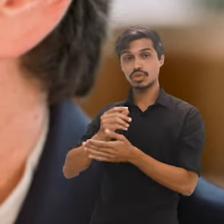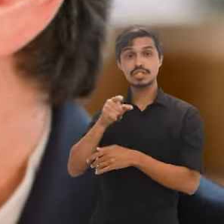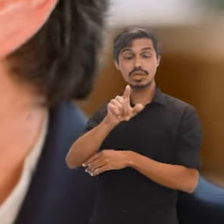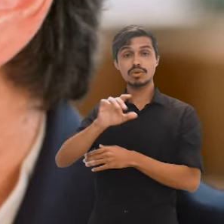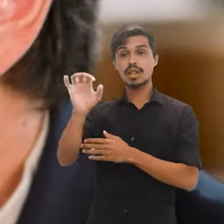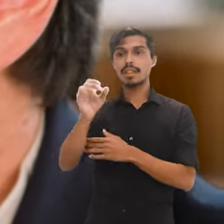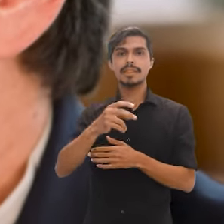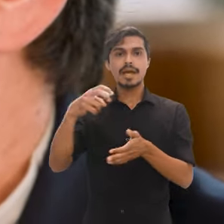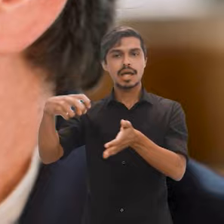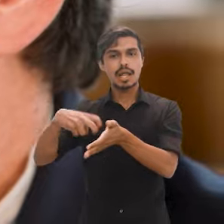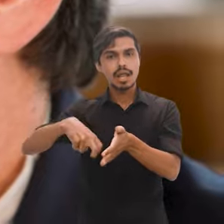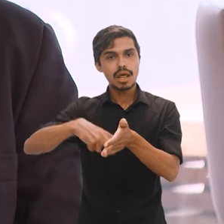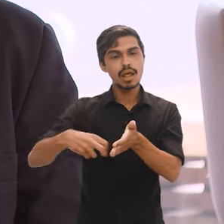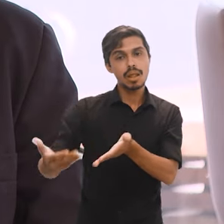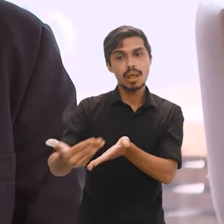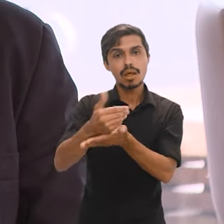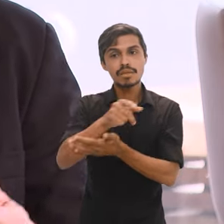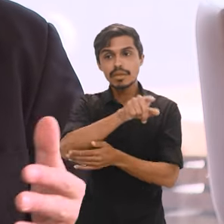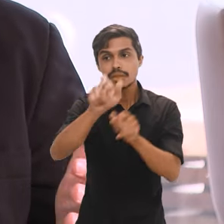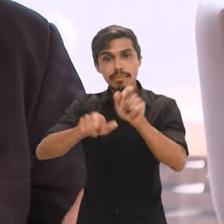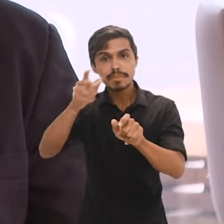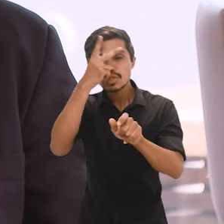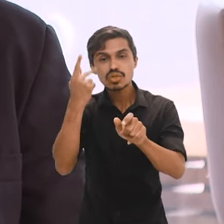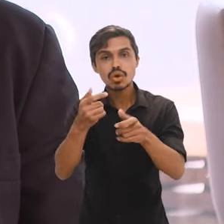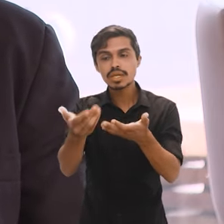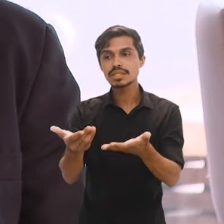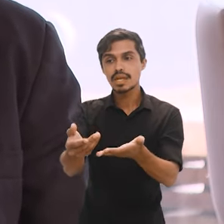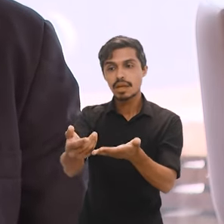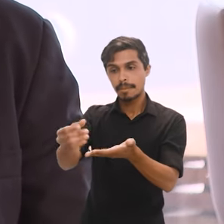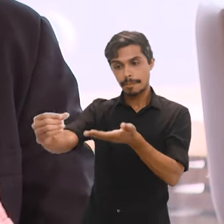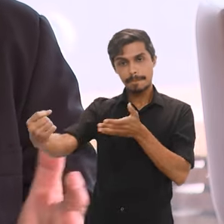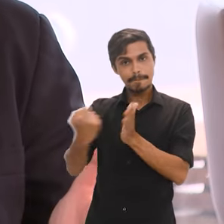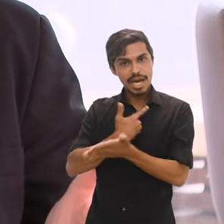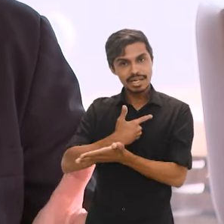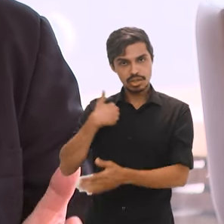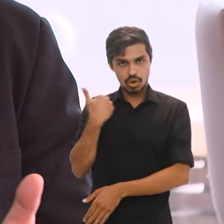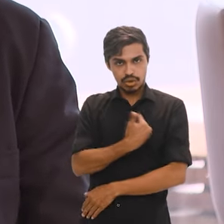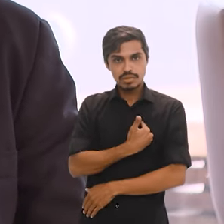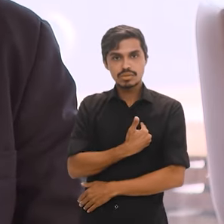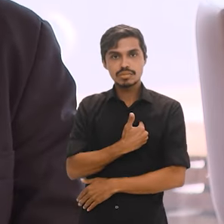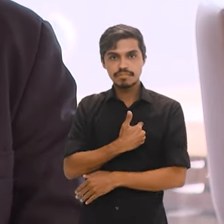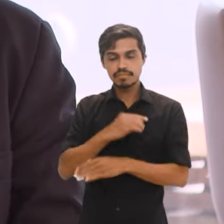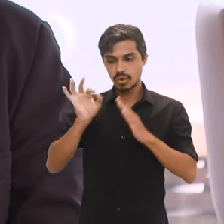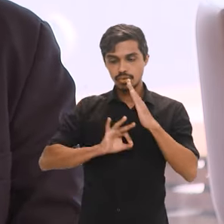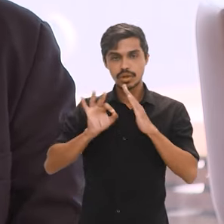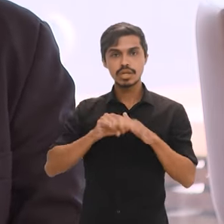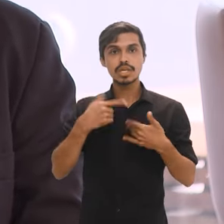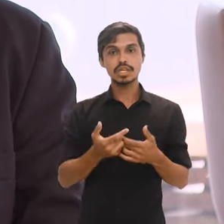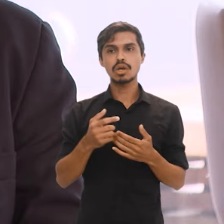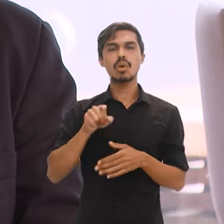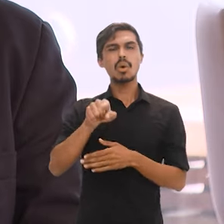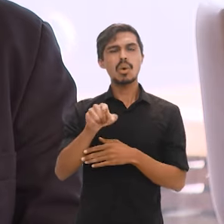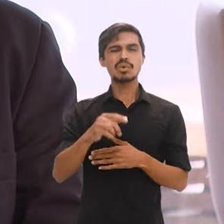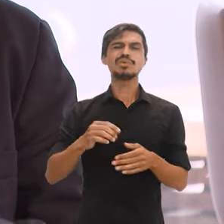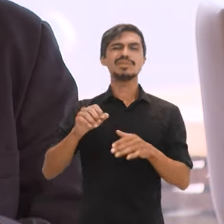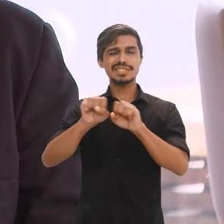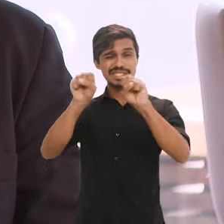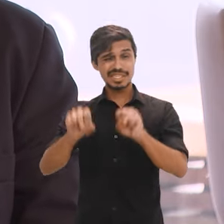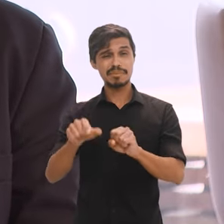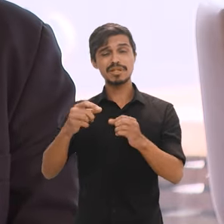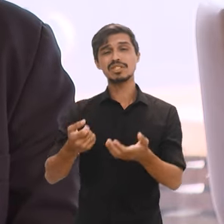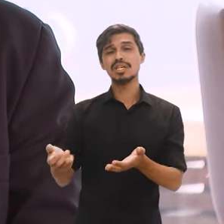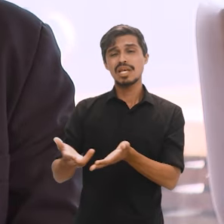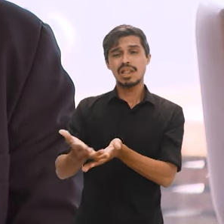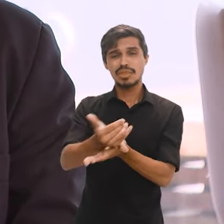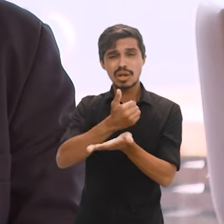impostos que são recolhidos da sociedade. Quem paga os nossos salários, em geral, por o Brasil ter um sistema tributário tão regressivo, são os mais